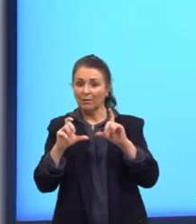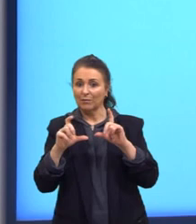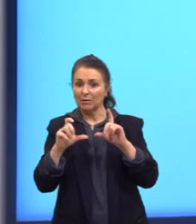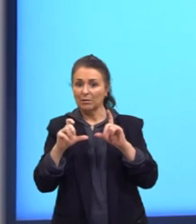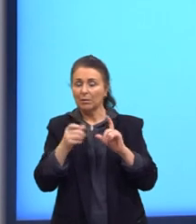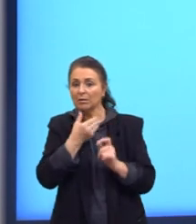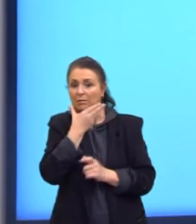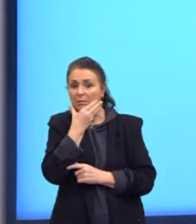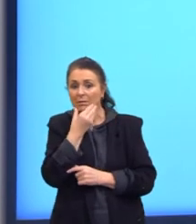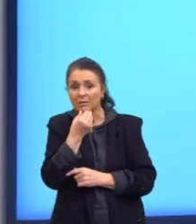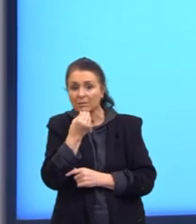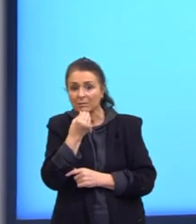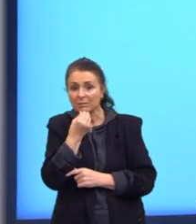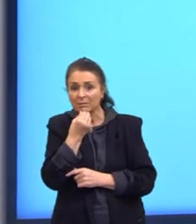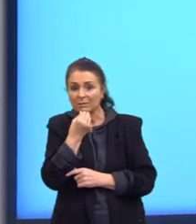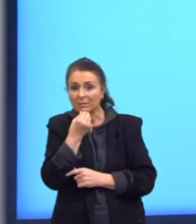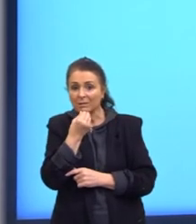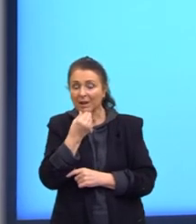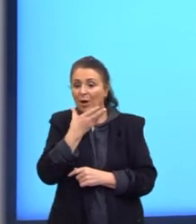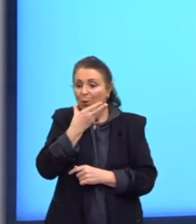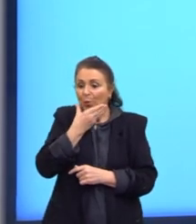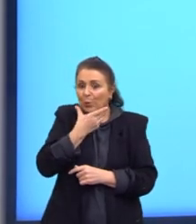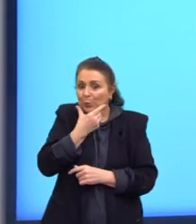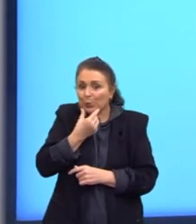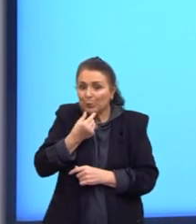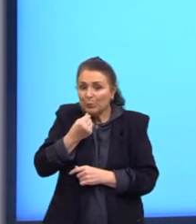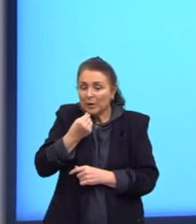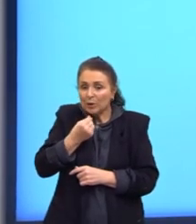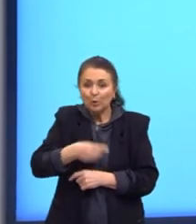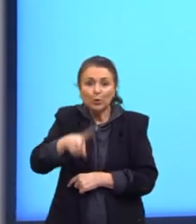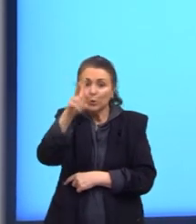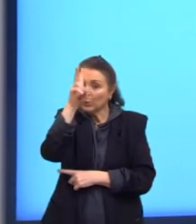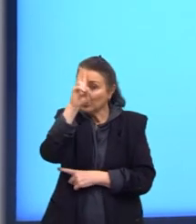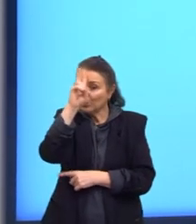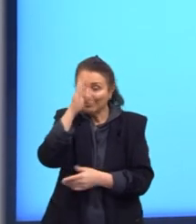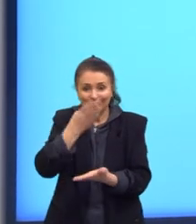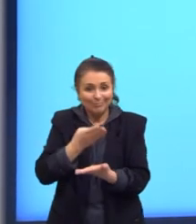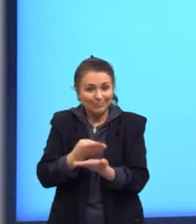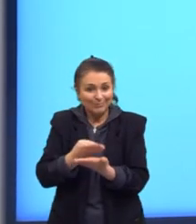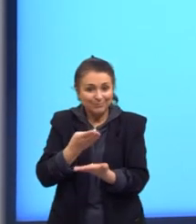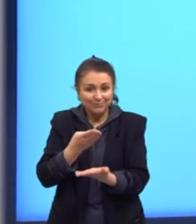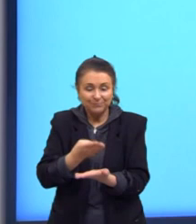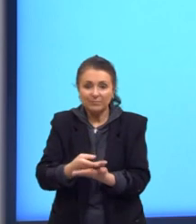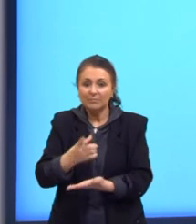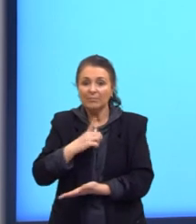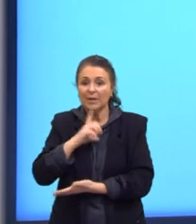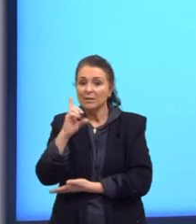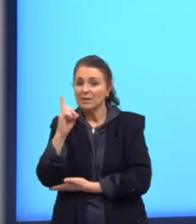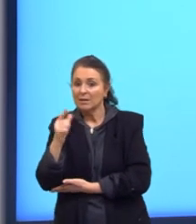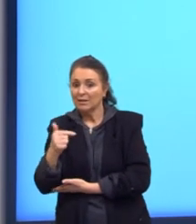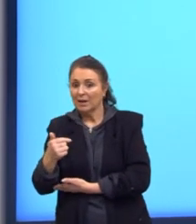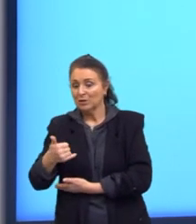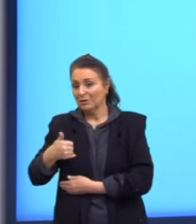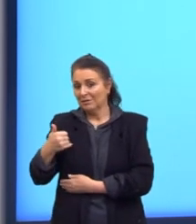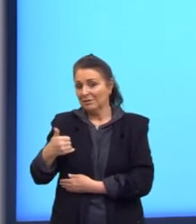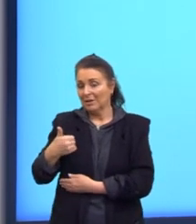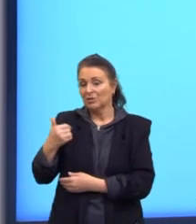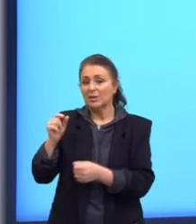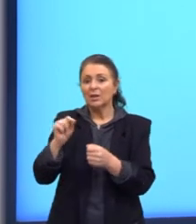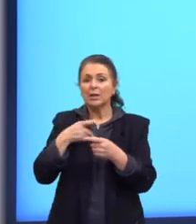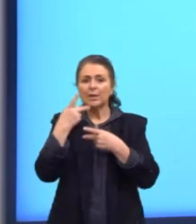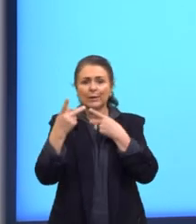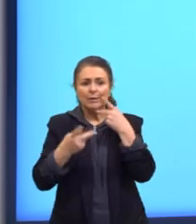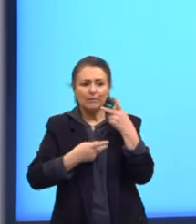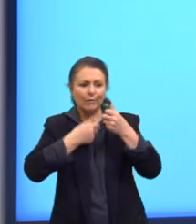menino, gente. Ele é um menino que está no ensino médio. Ele tem 17 anos e ele fala